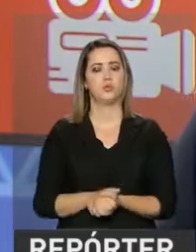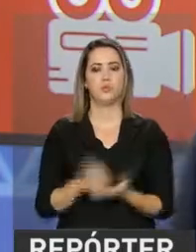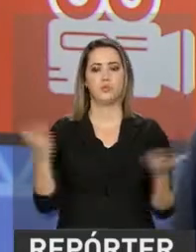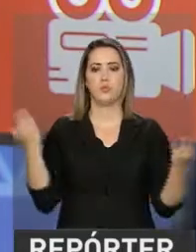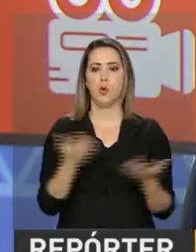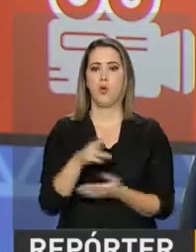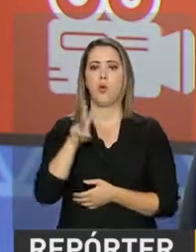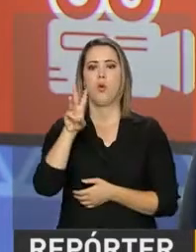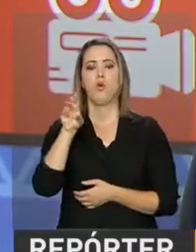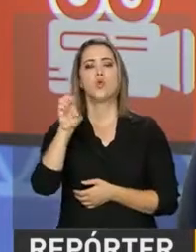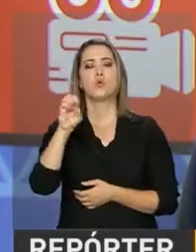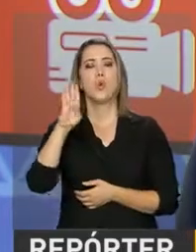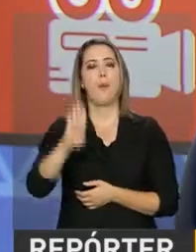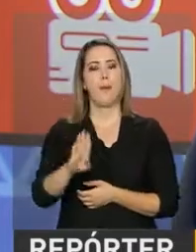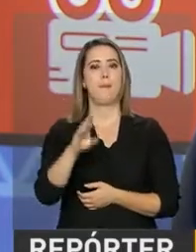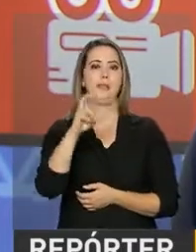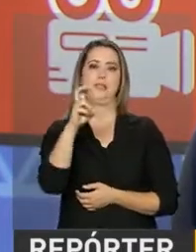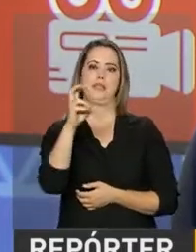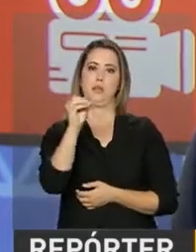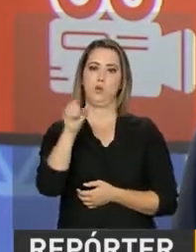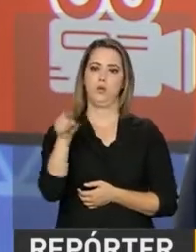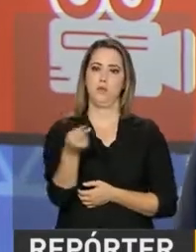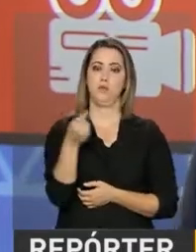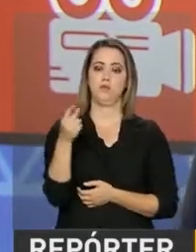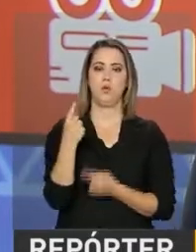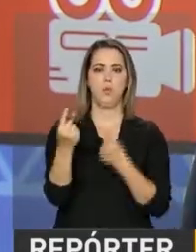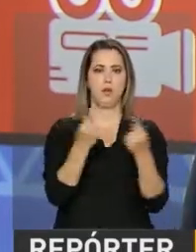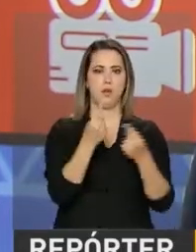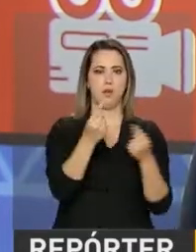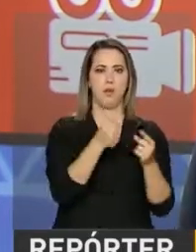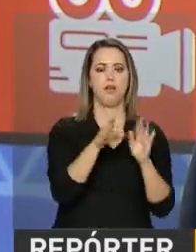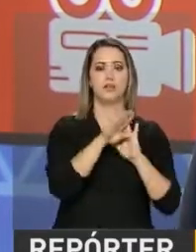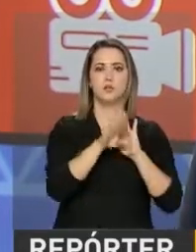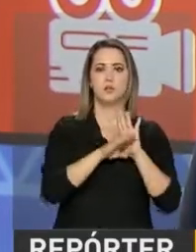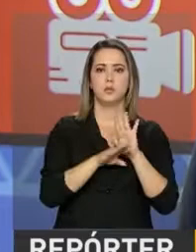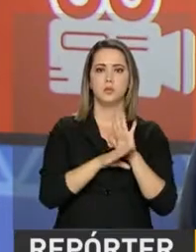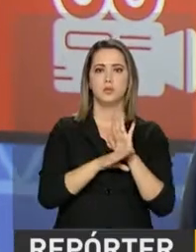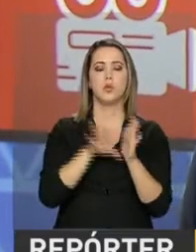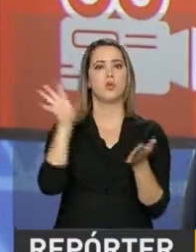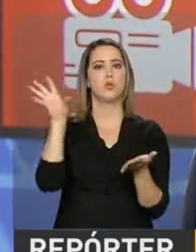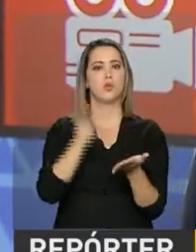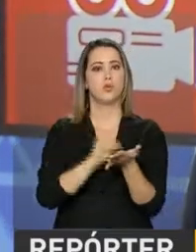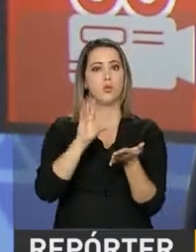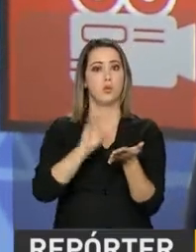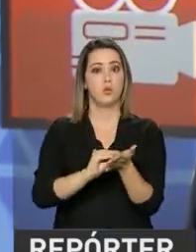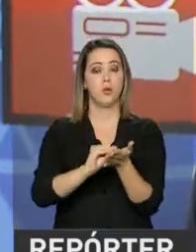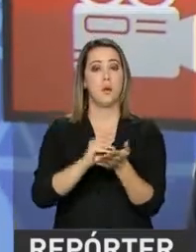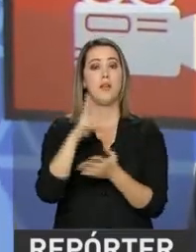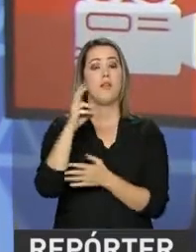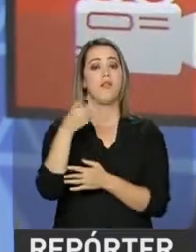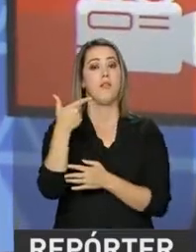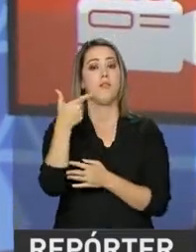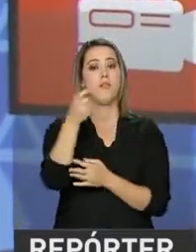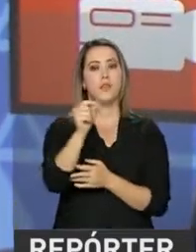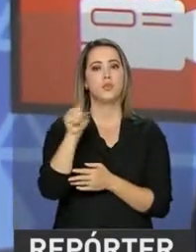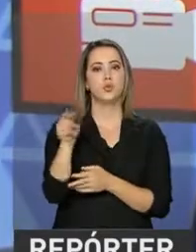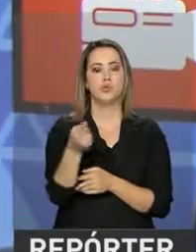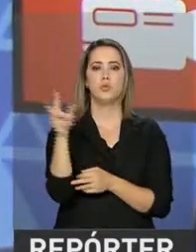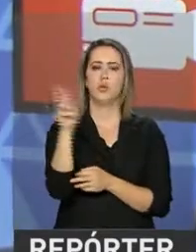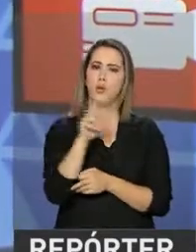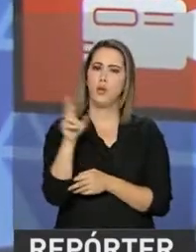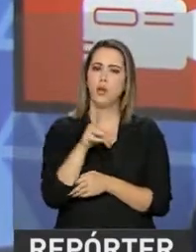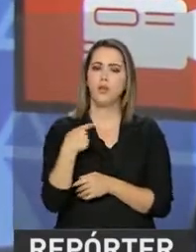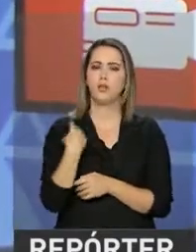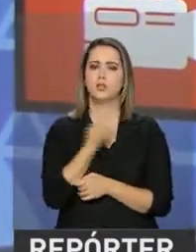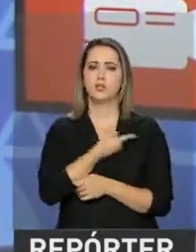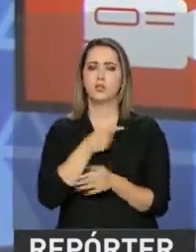web, 50 mil para cada projeto, e no de aplicativo são 20 mil reais, né. A gente chegou a esses valores fazendo uma